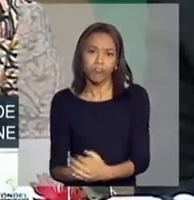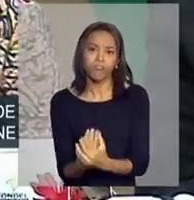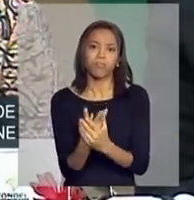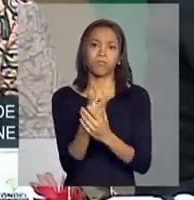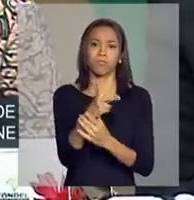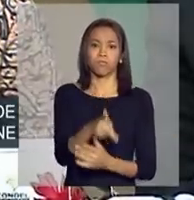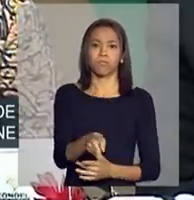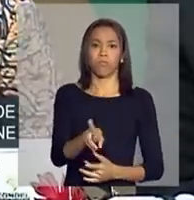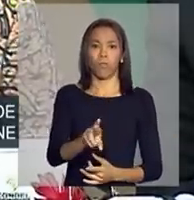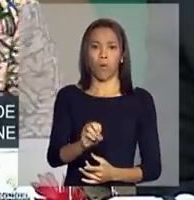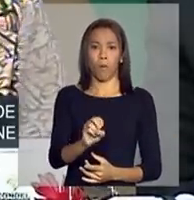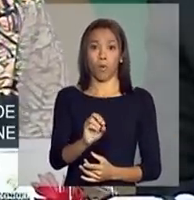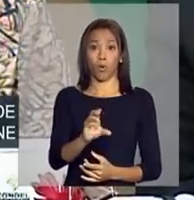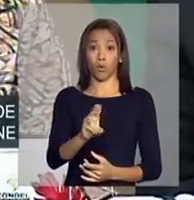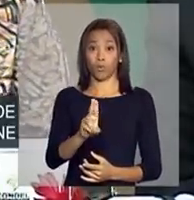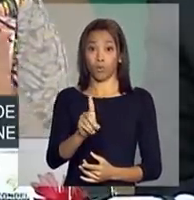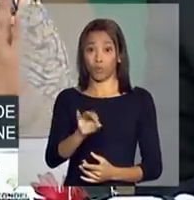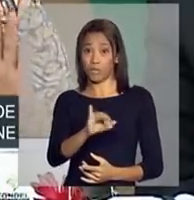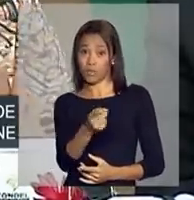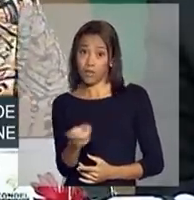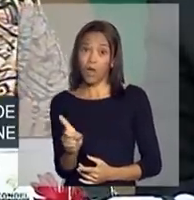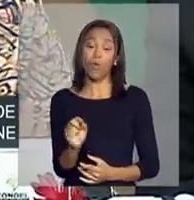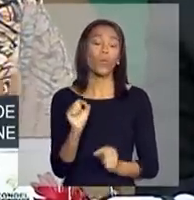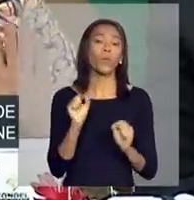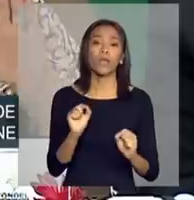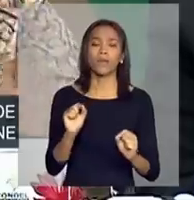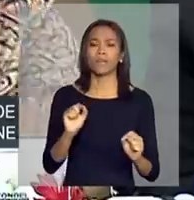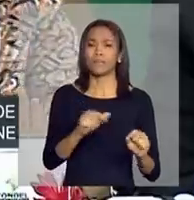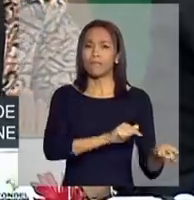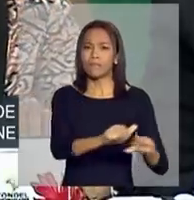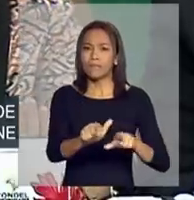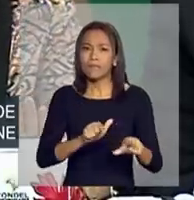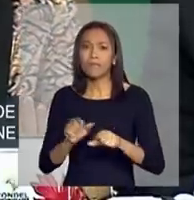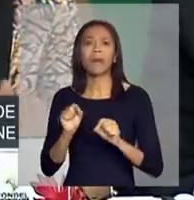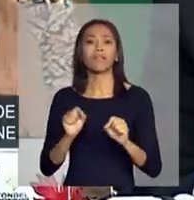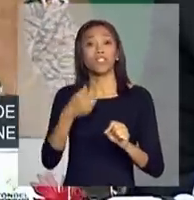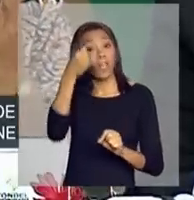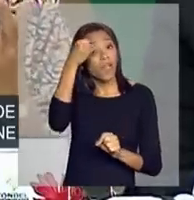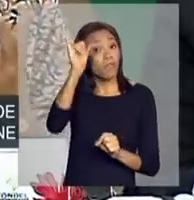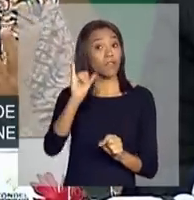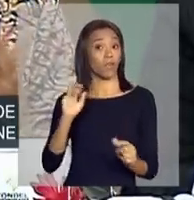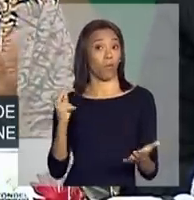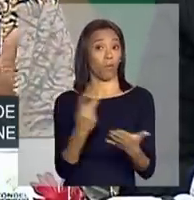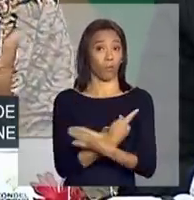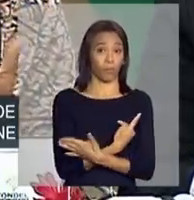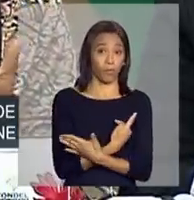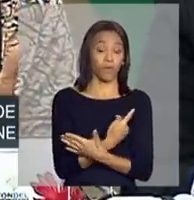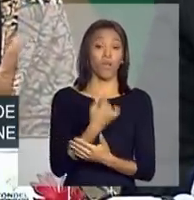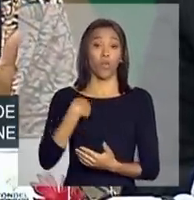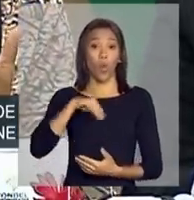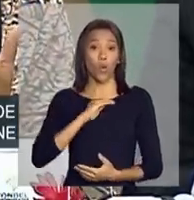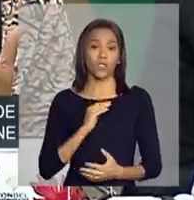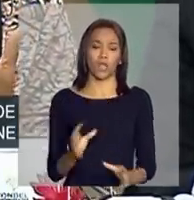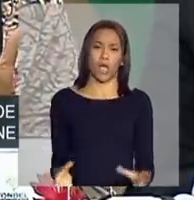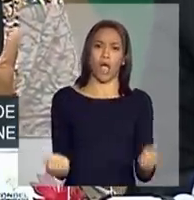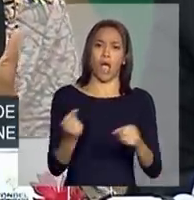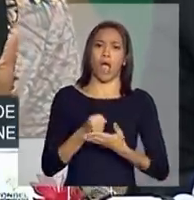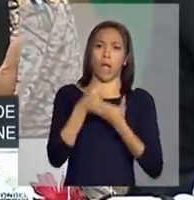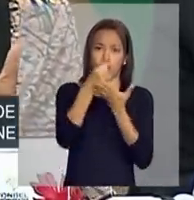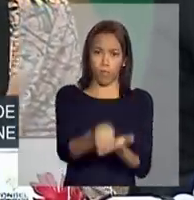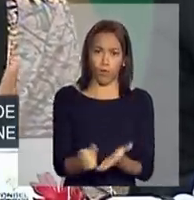temos de combinar ações de prevenção. Nós temos de combinar assistência técnica,